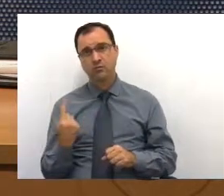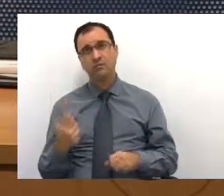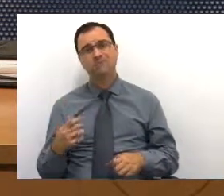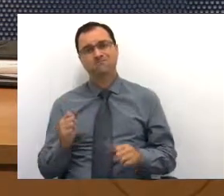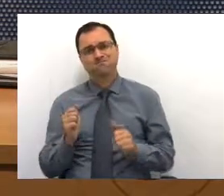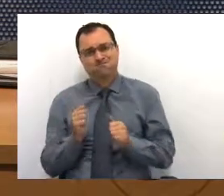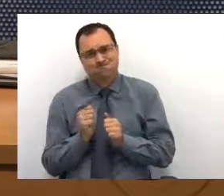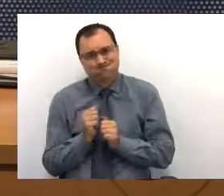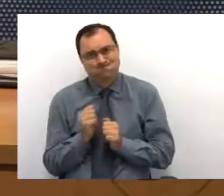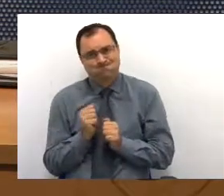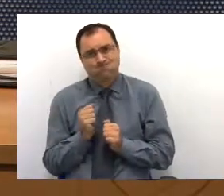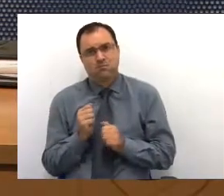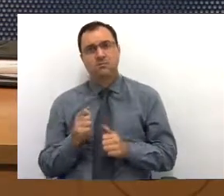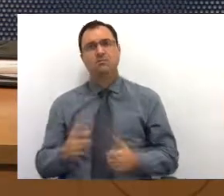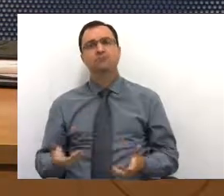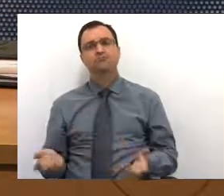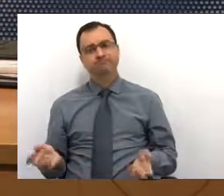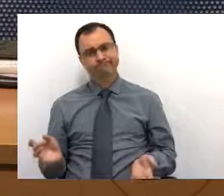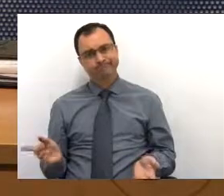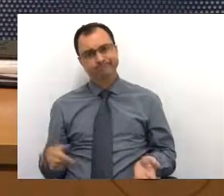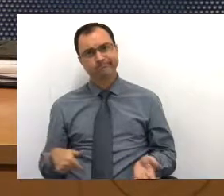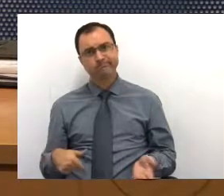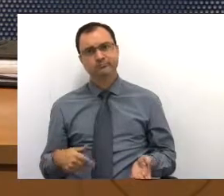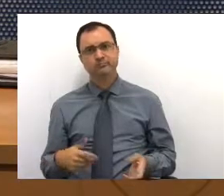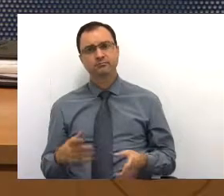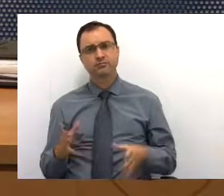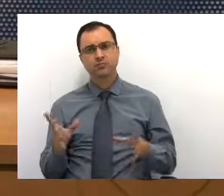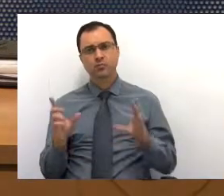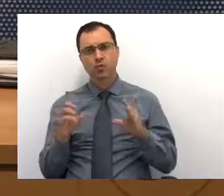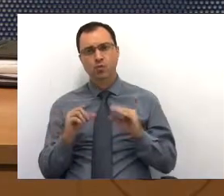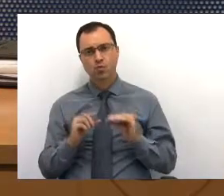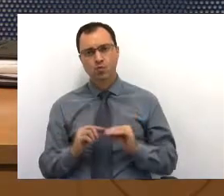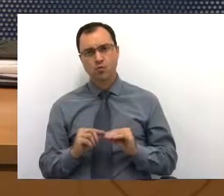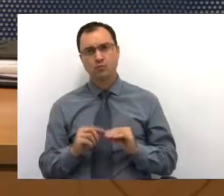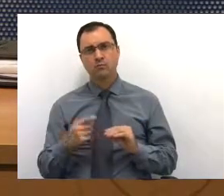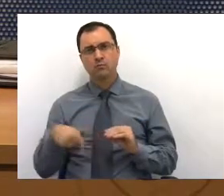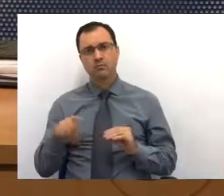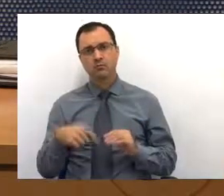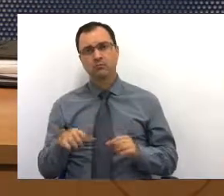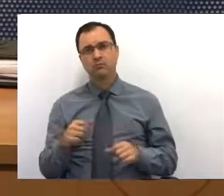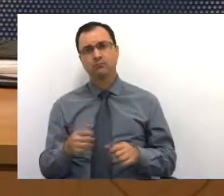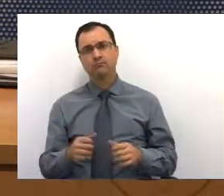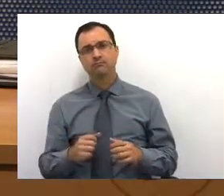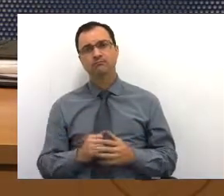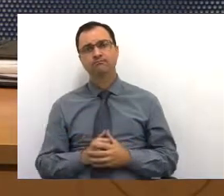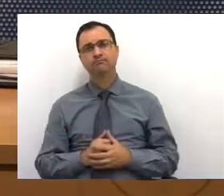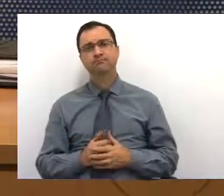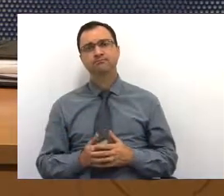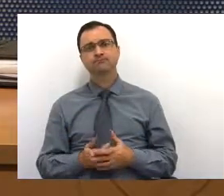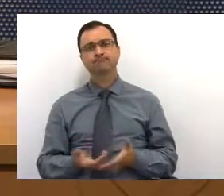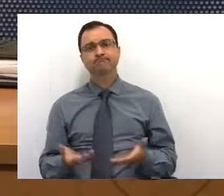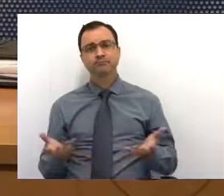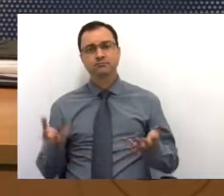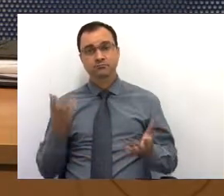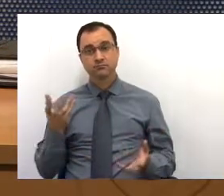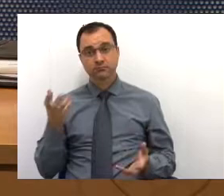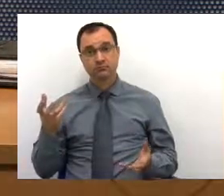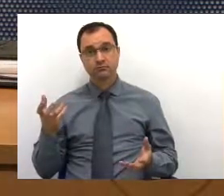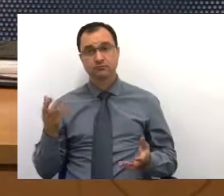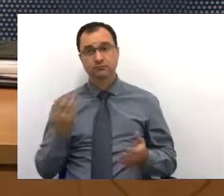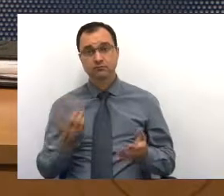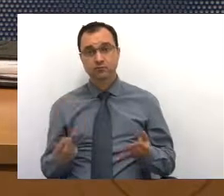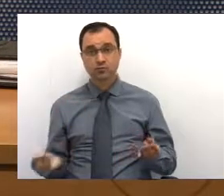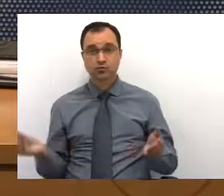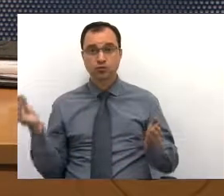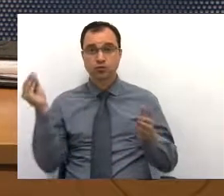apertado, não é? E é claro que nós esperamos que possamos suplementá